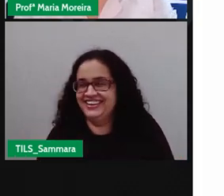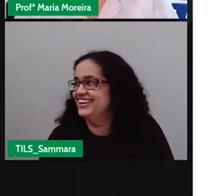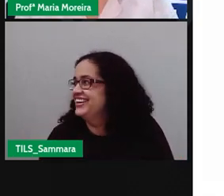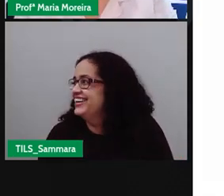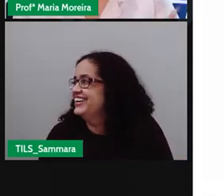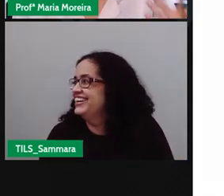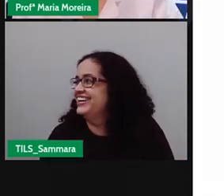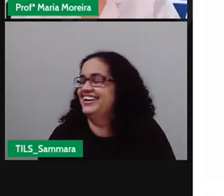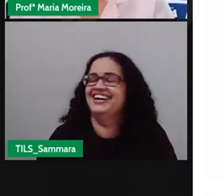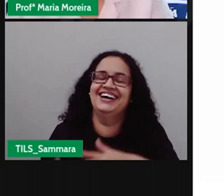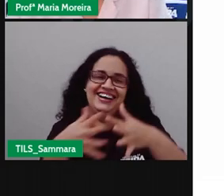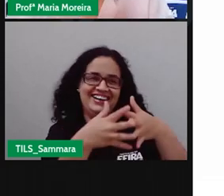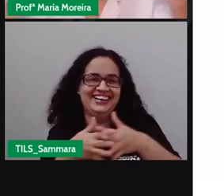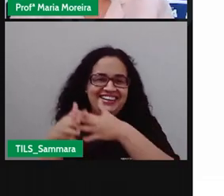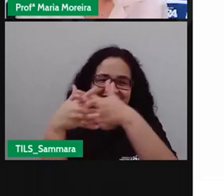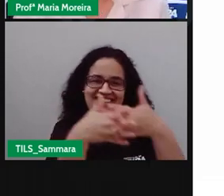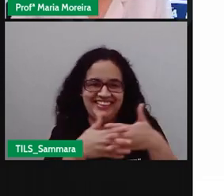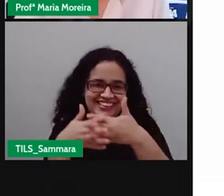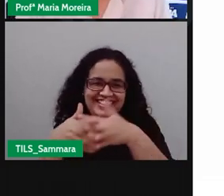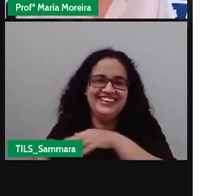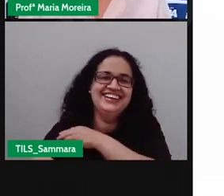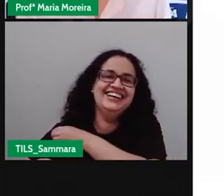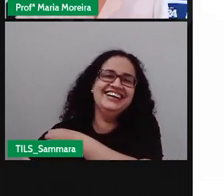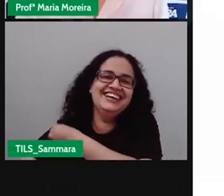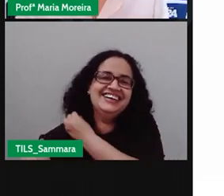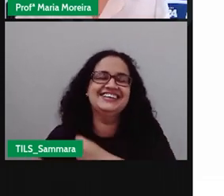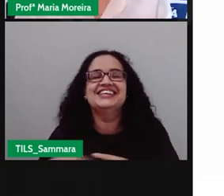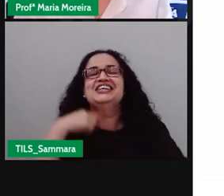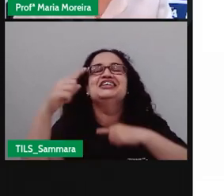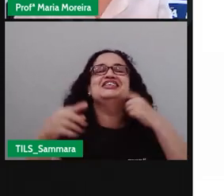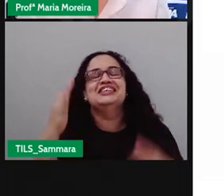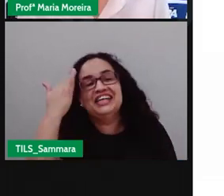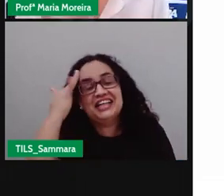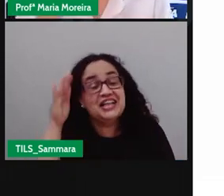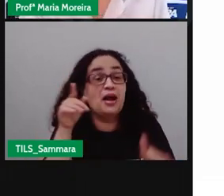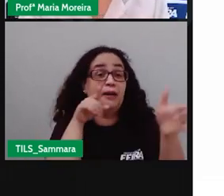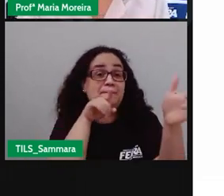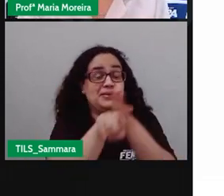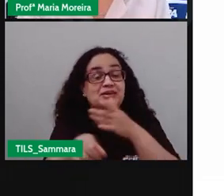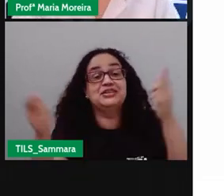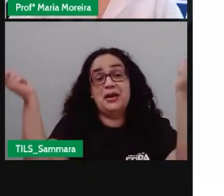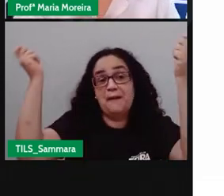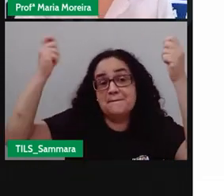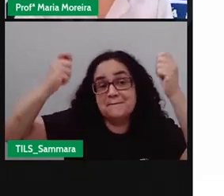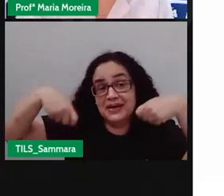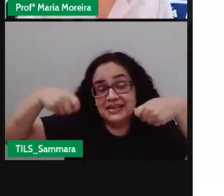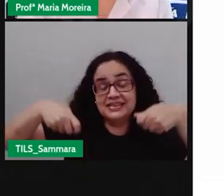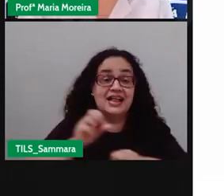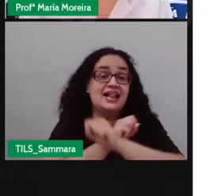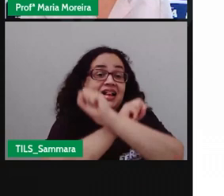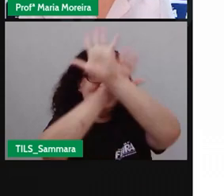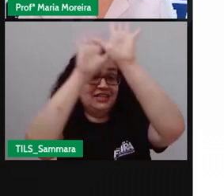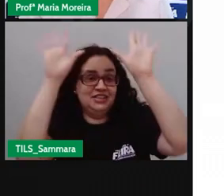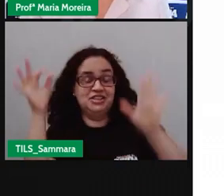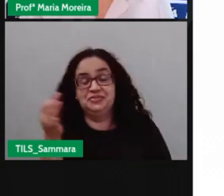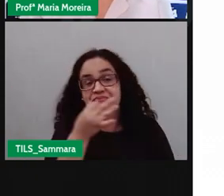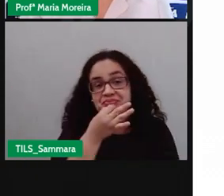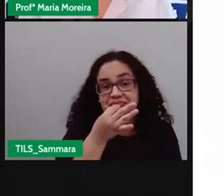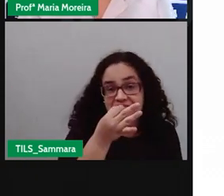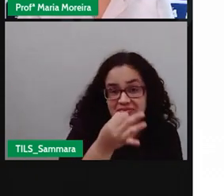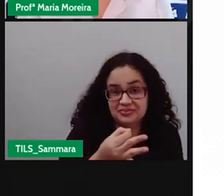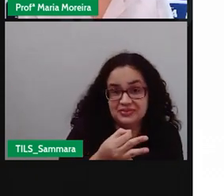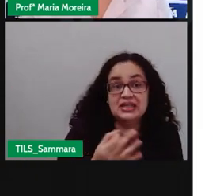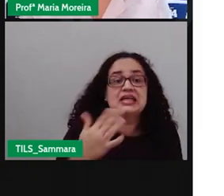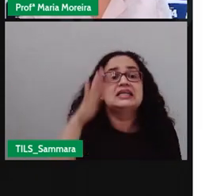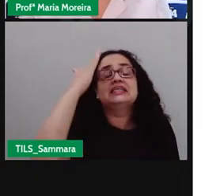pois é eu fui confusa tanto tão confusa que você não conseguiu entender minha pergunta então eu preciso o que ser clara e objetiva